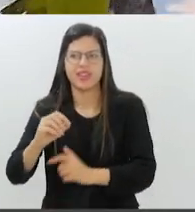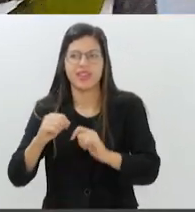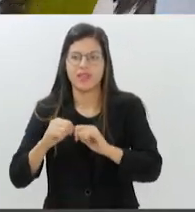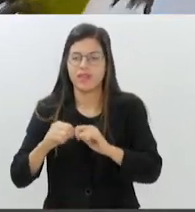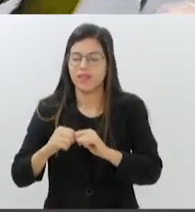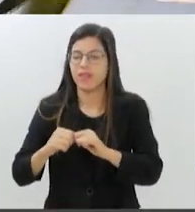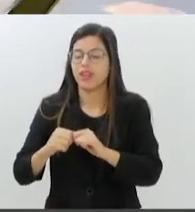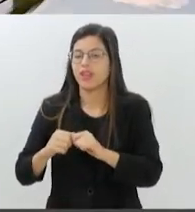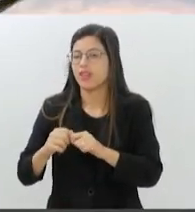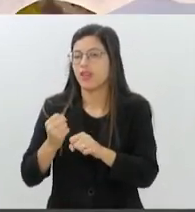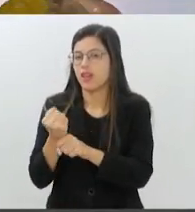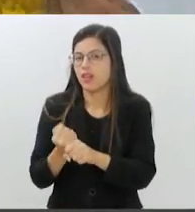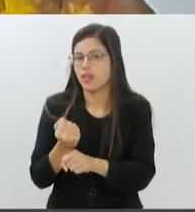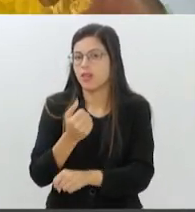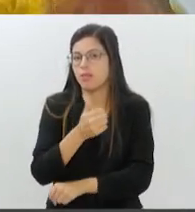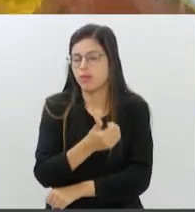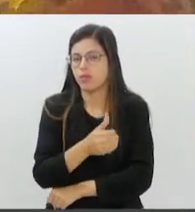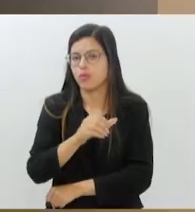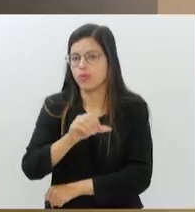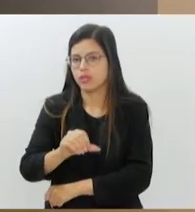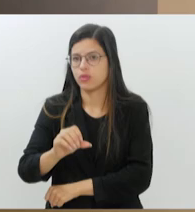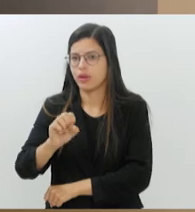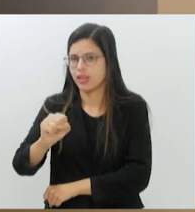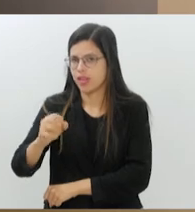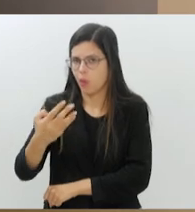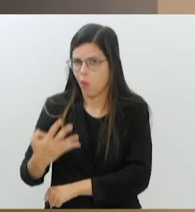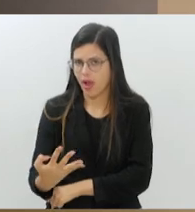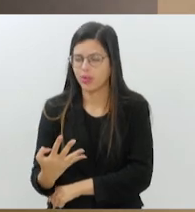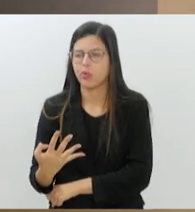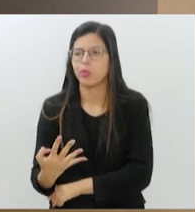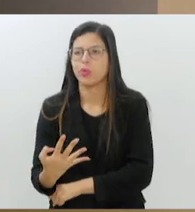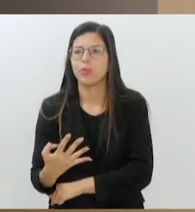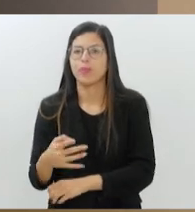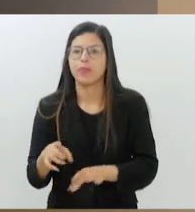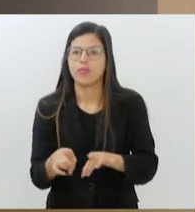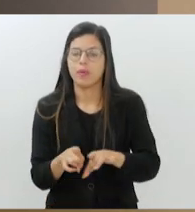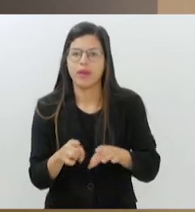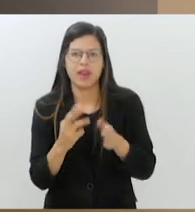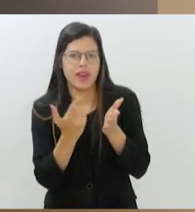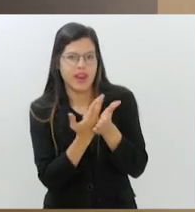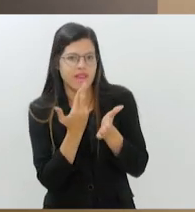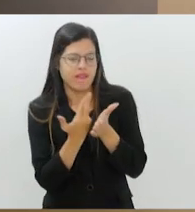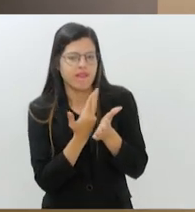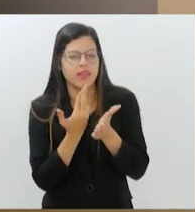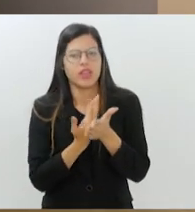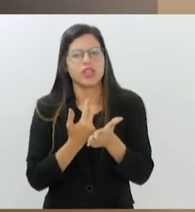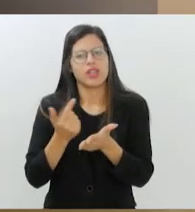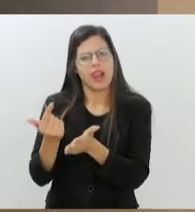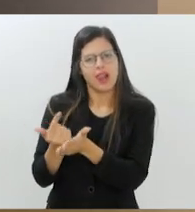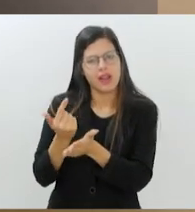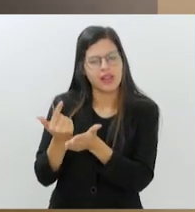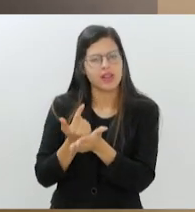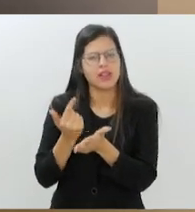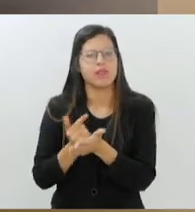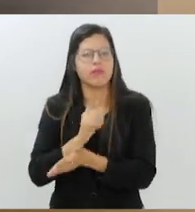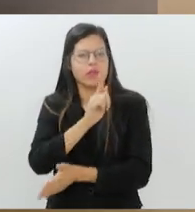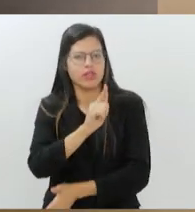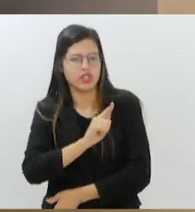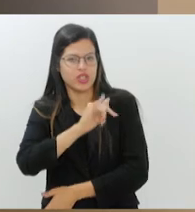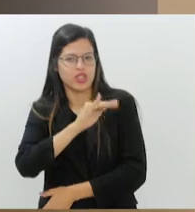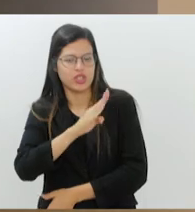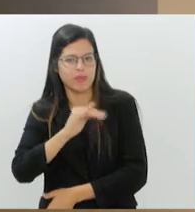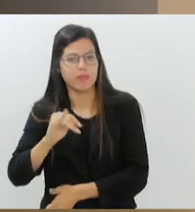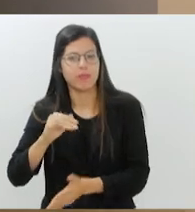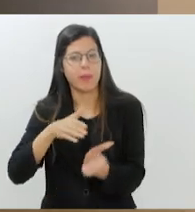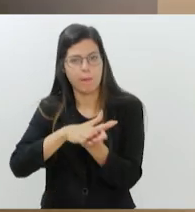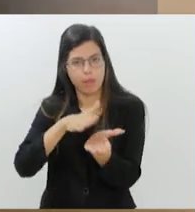1984. No térreo, uma banca de jornal com revistas, vinis, livros e gibis publicados na década